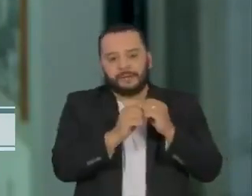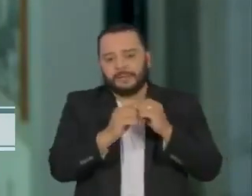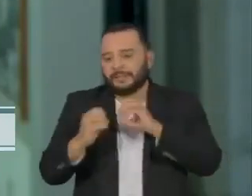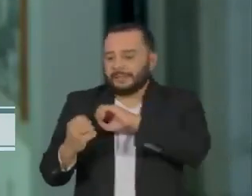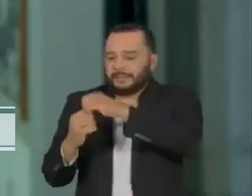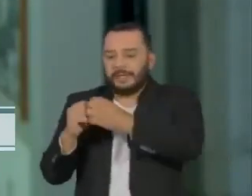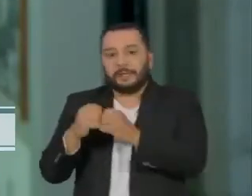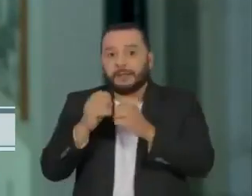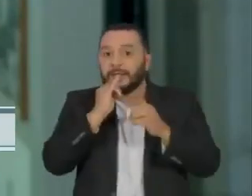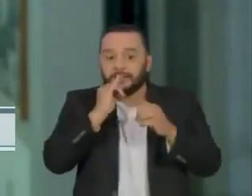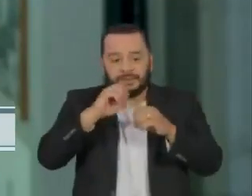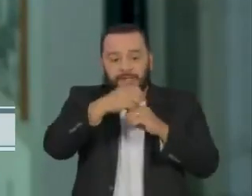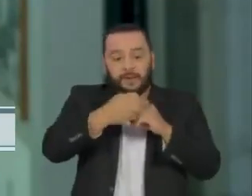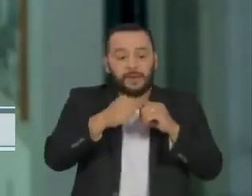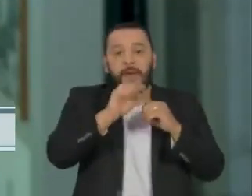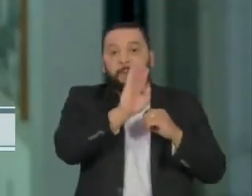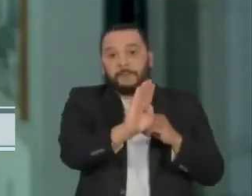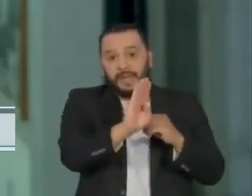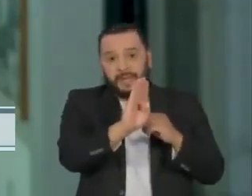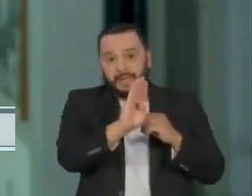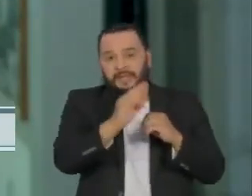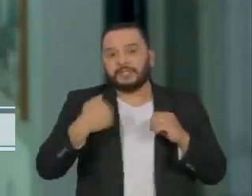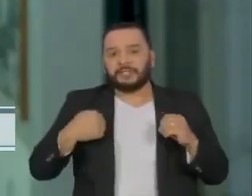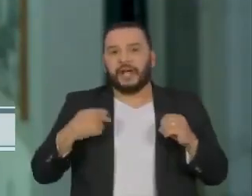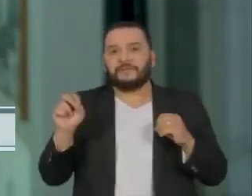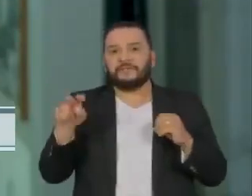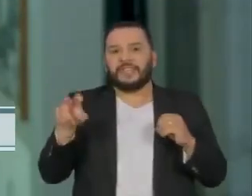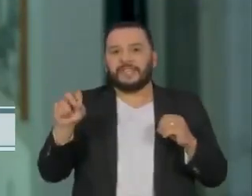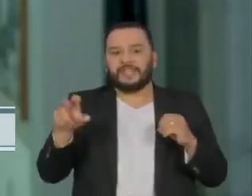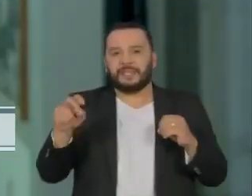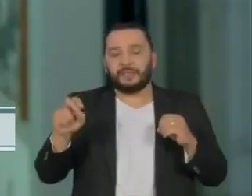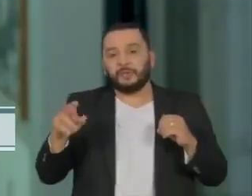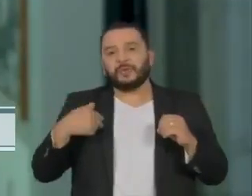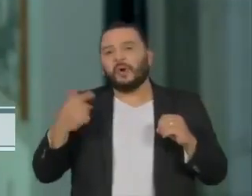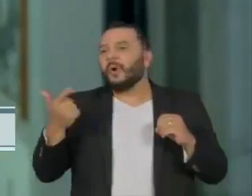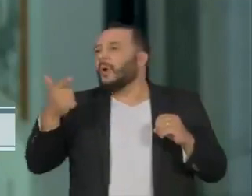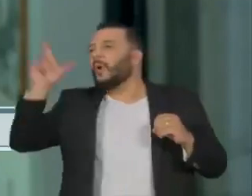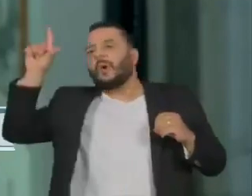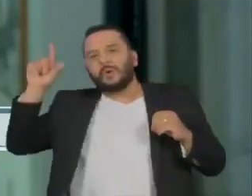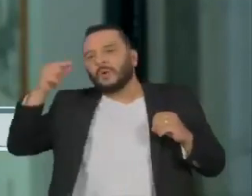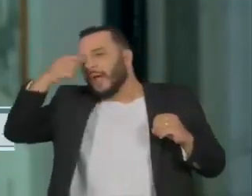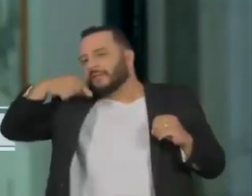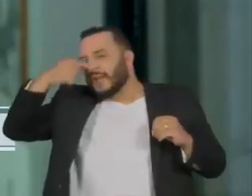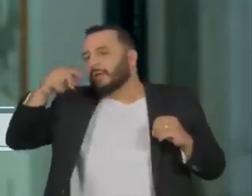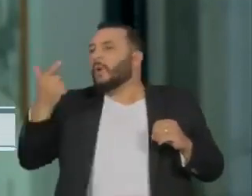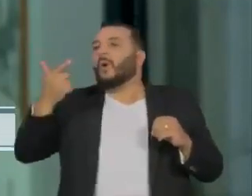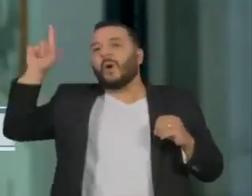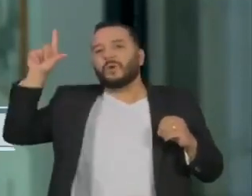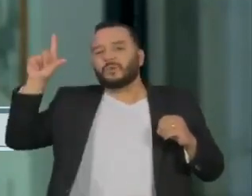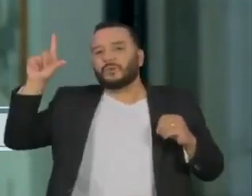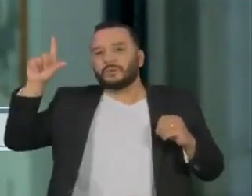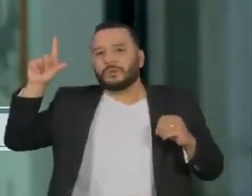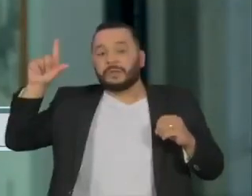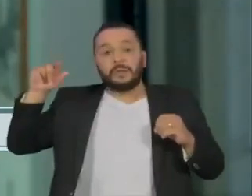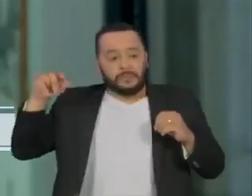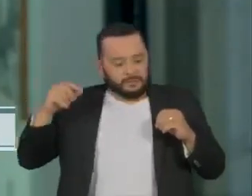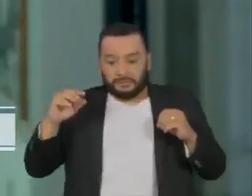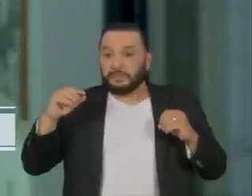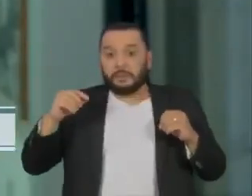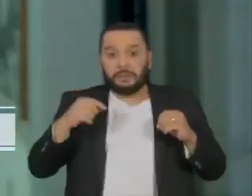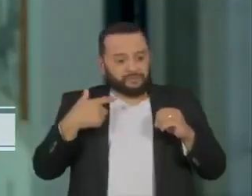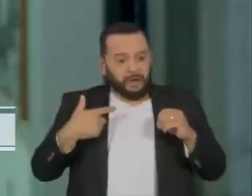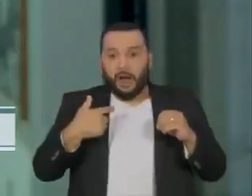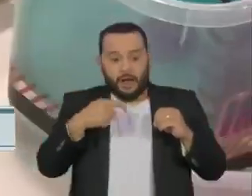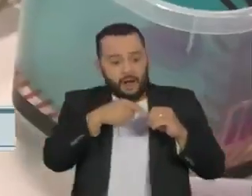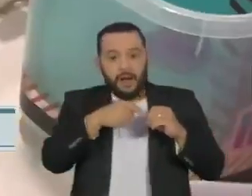que as células B, que antes atacavam os coronavírus que causavam alguns tipos de resfriados, parecem também reconhecer